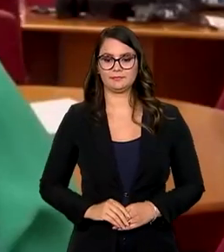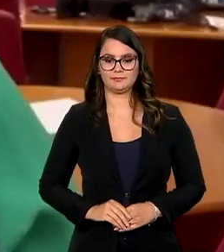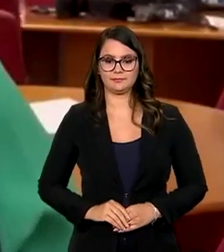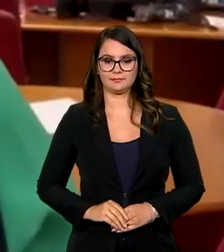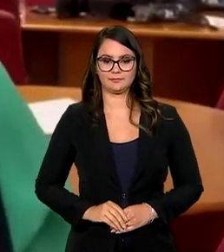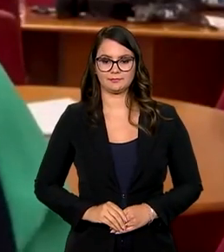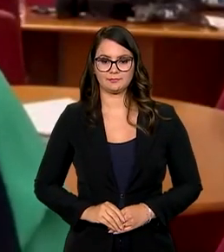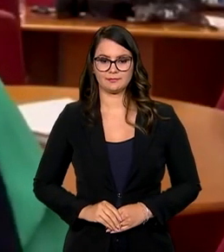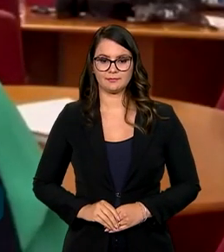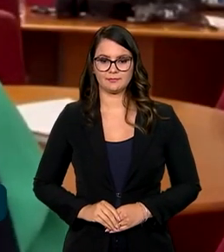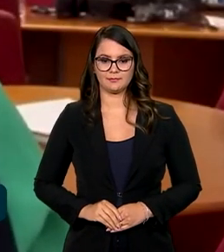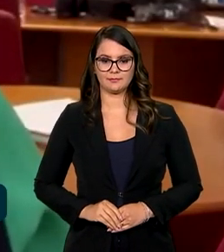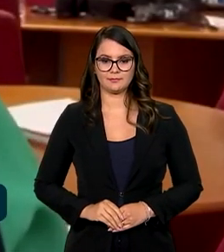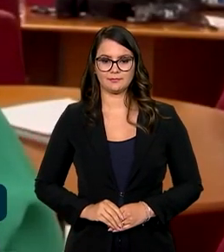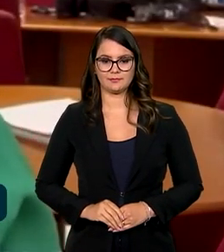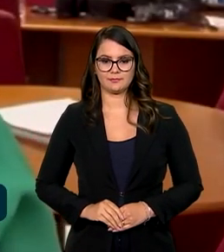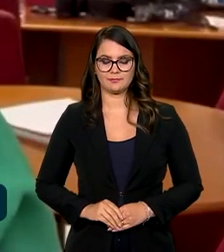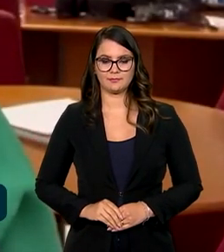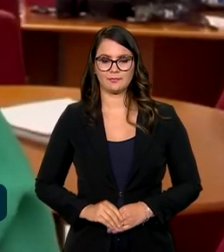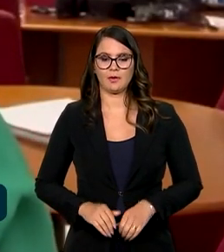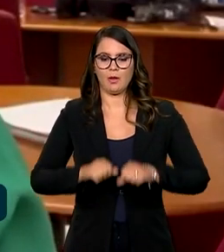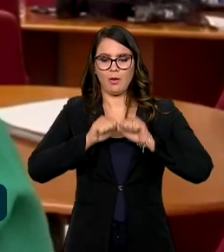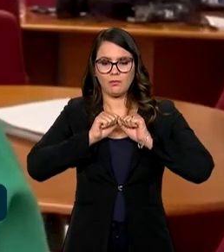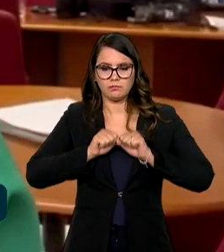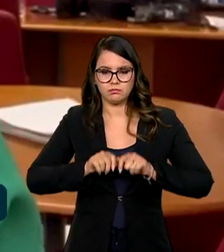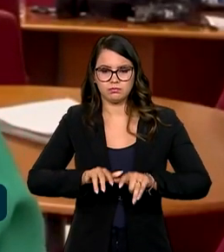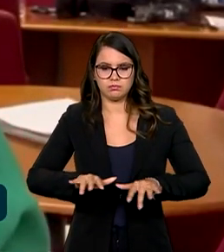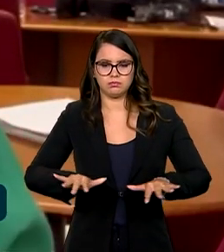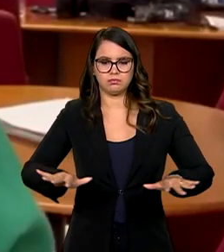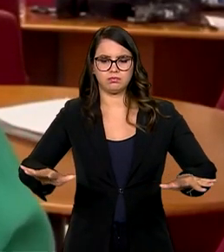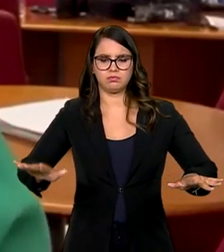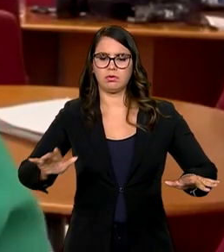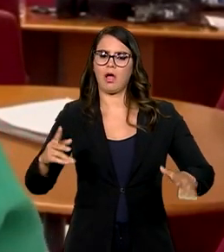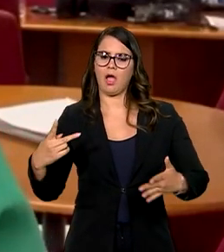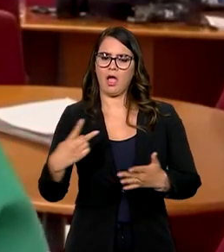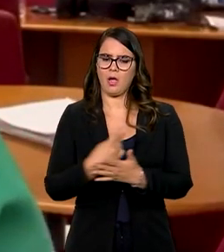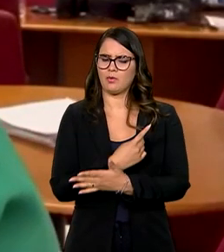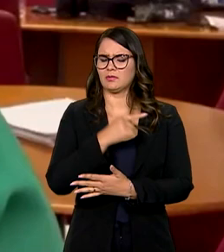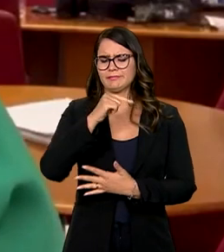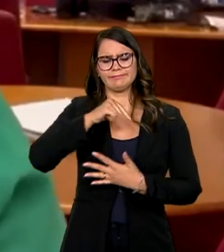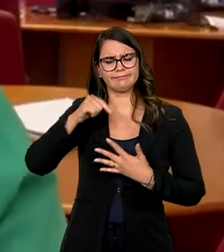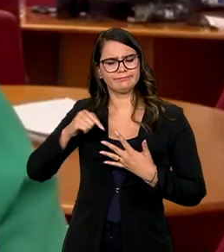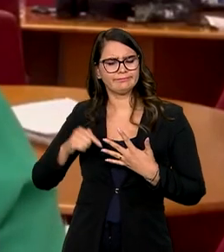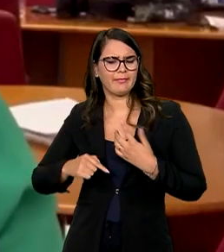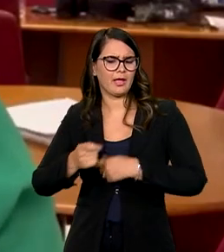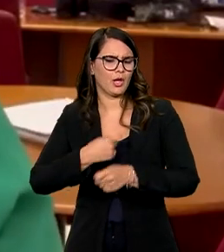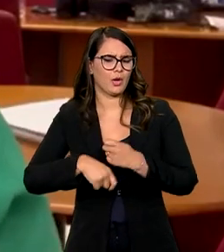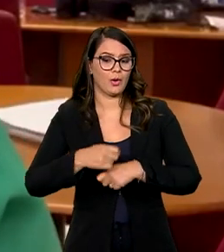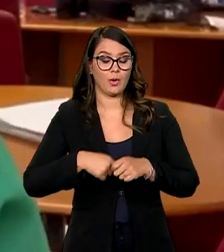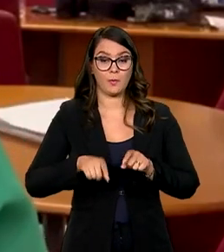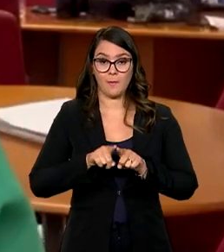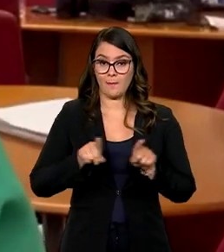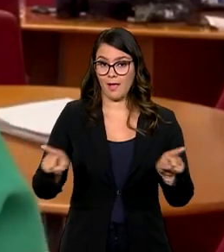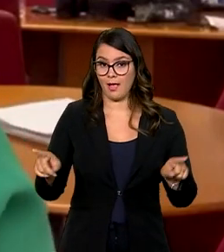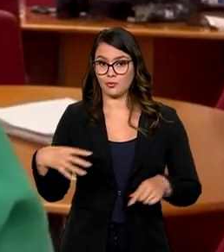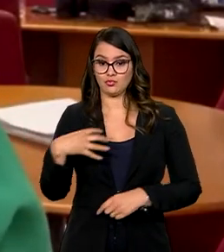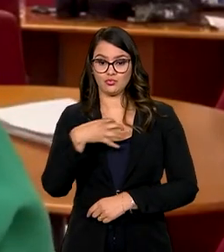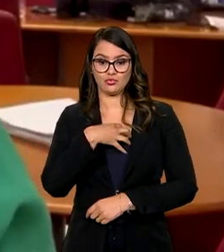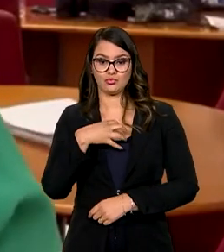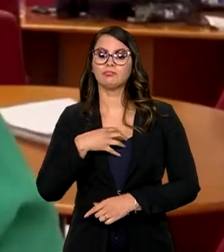A expansão da ocupação ocorreu em diversas atividades econômicas, mas de maneira